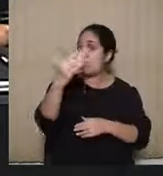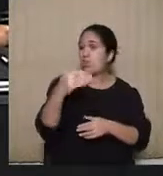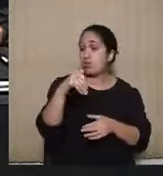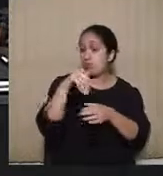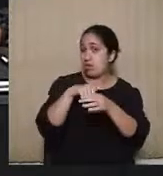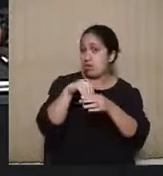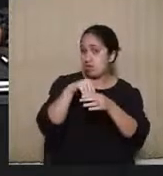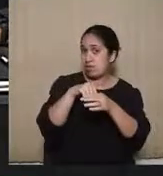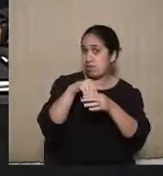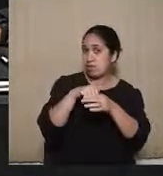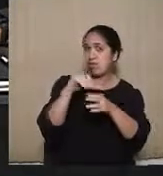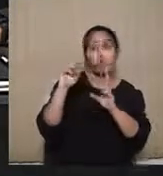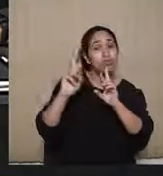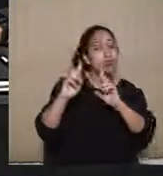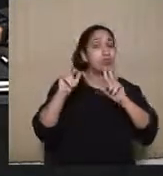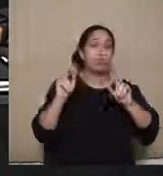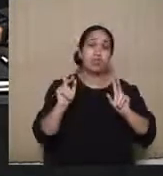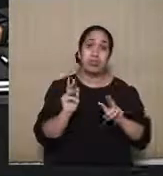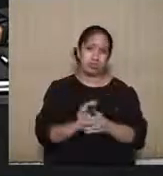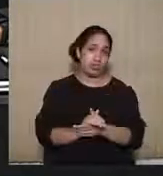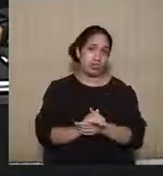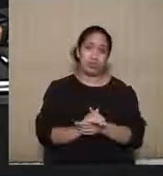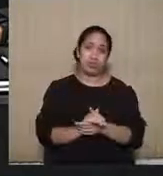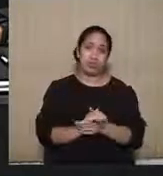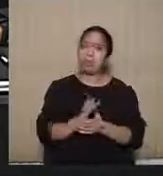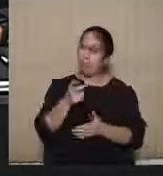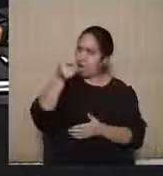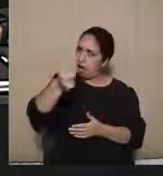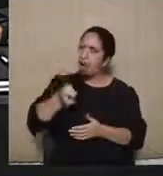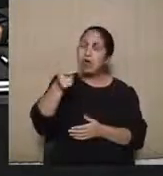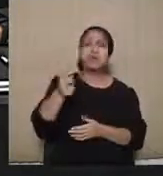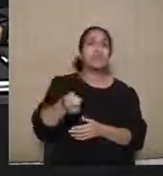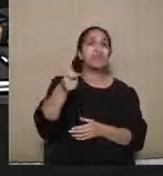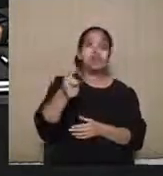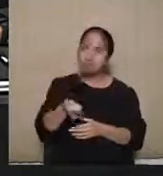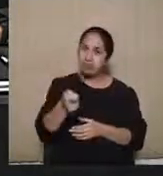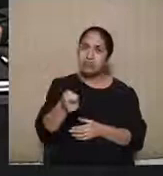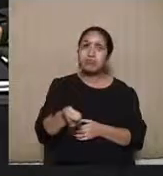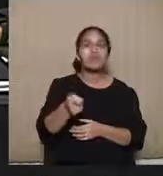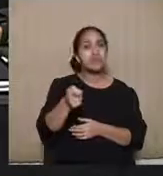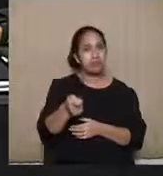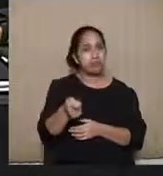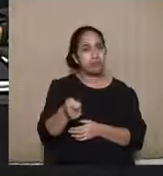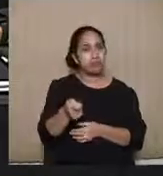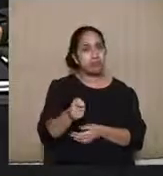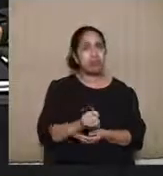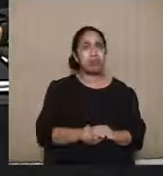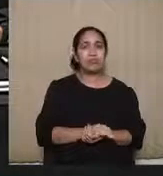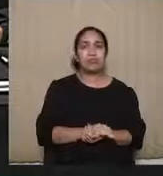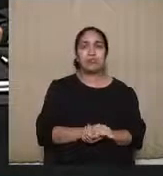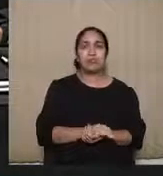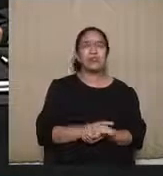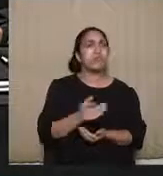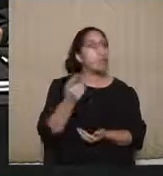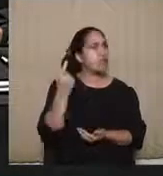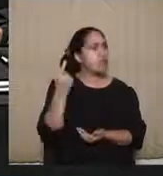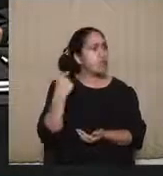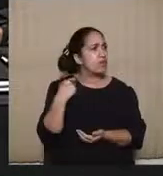seria esse, seria um pouco mais rígido, então, teve até um acórdão